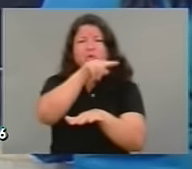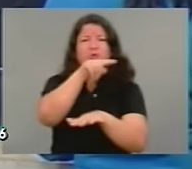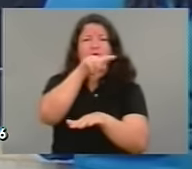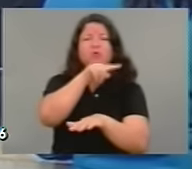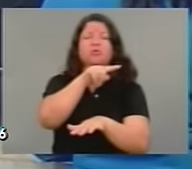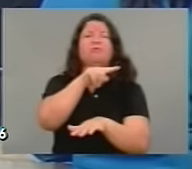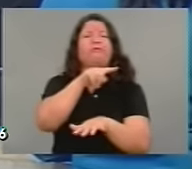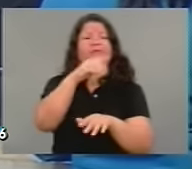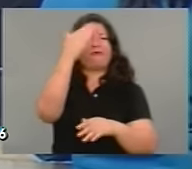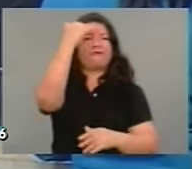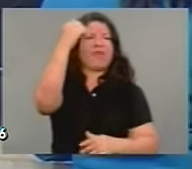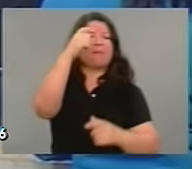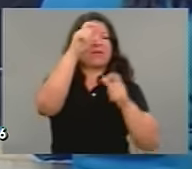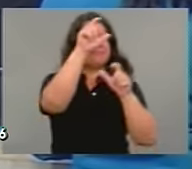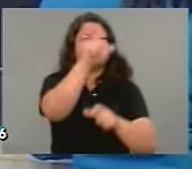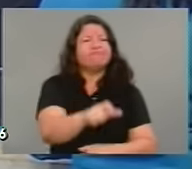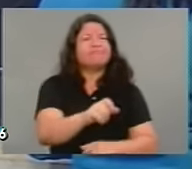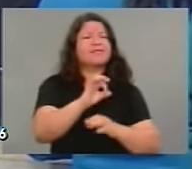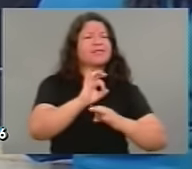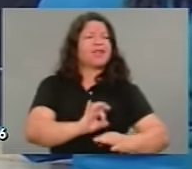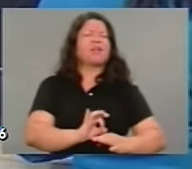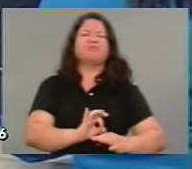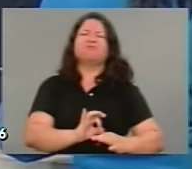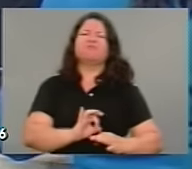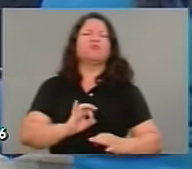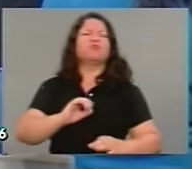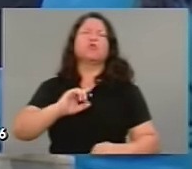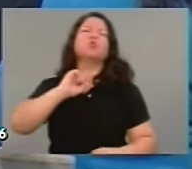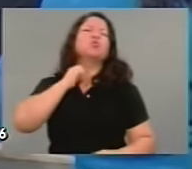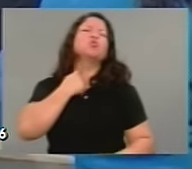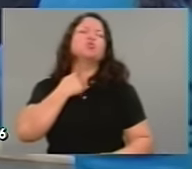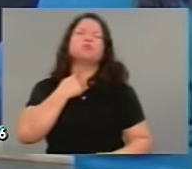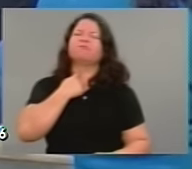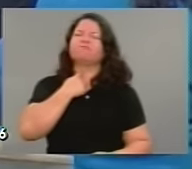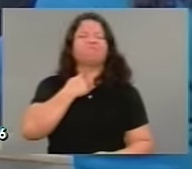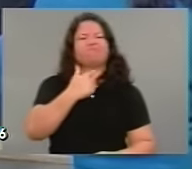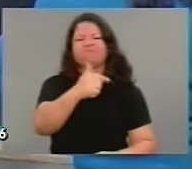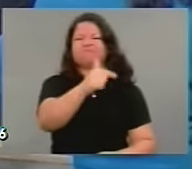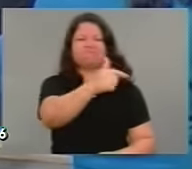dignidade, a sua postura, porque quem o conhece sabe que realmente...